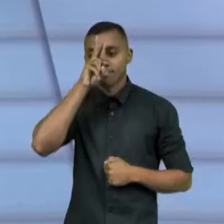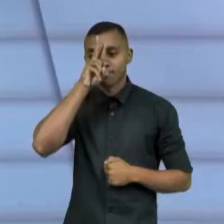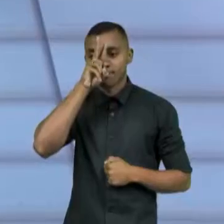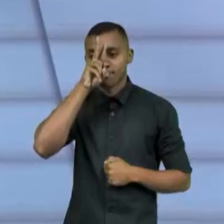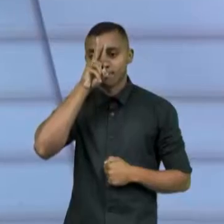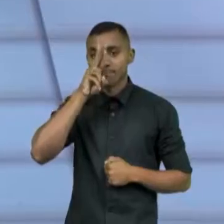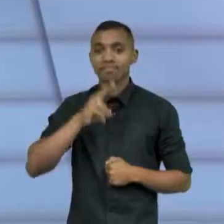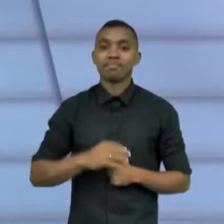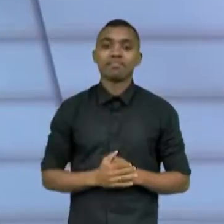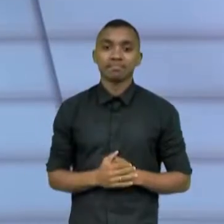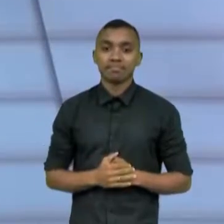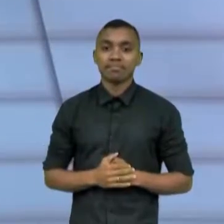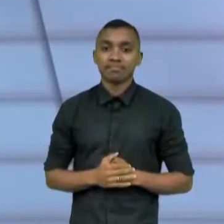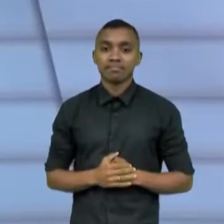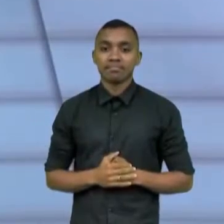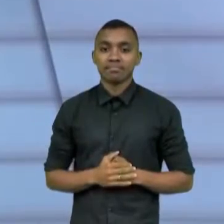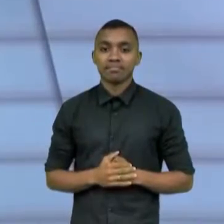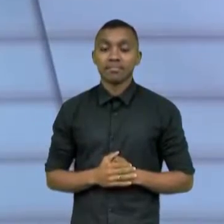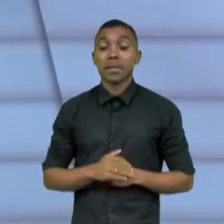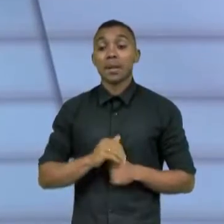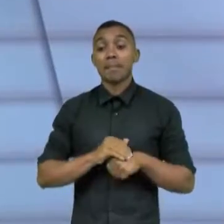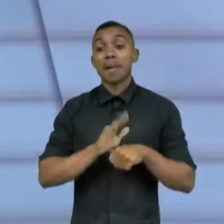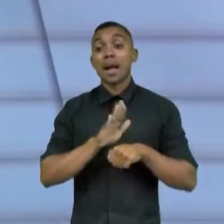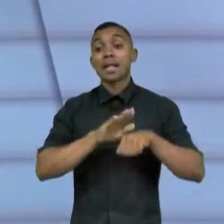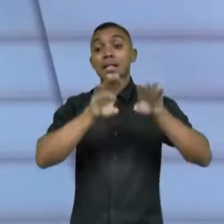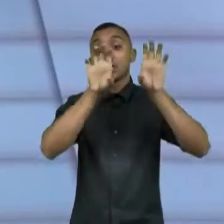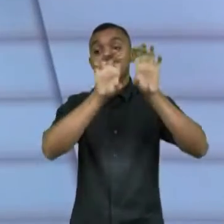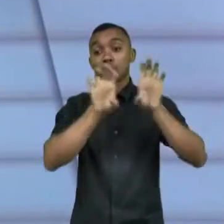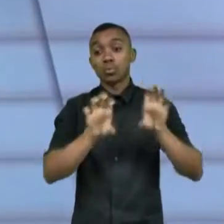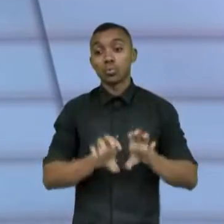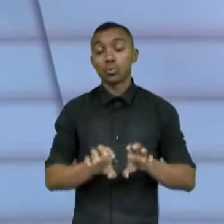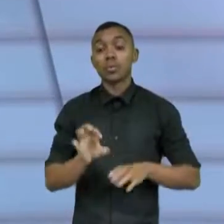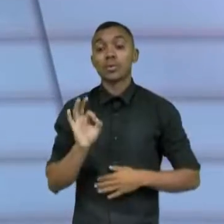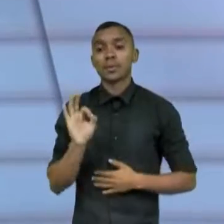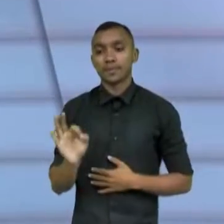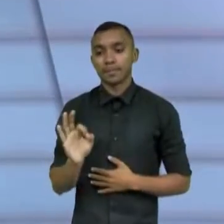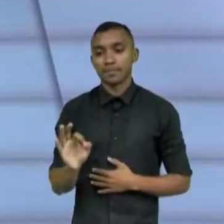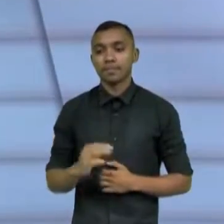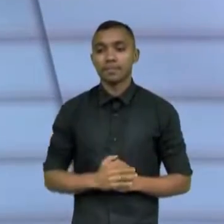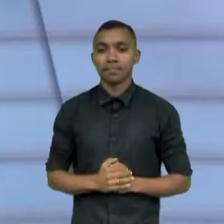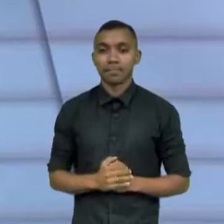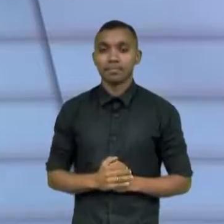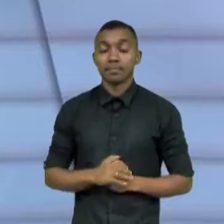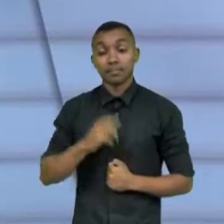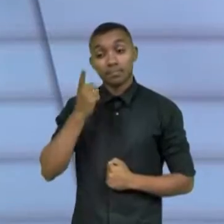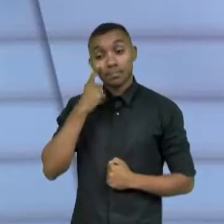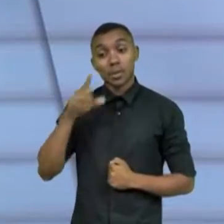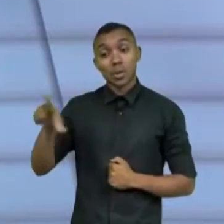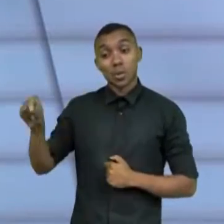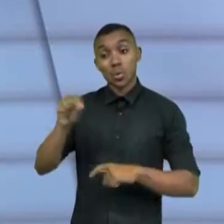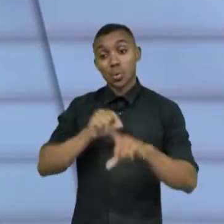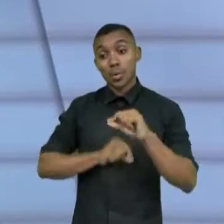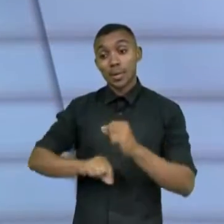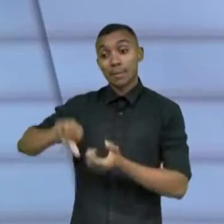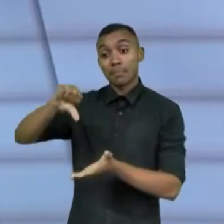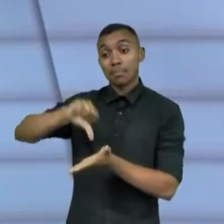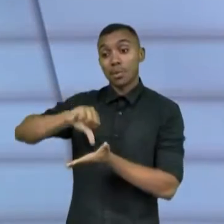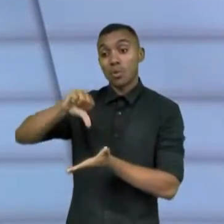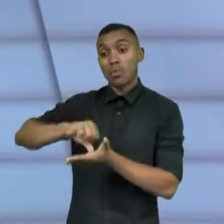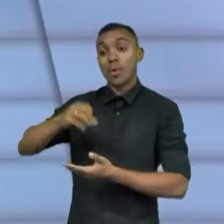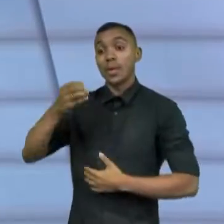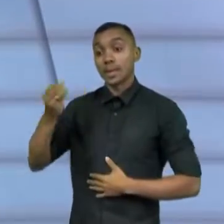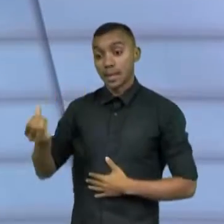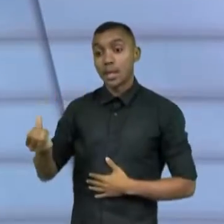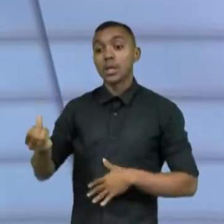algumas dimensões um pouco mais estruturadas. E aí, escolheu-se essas seis cidades que estão